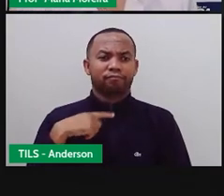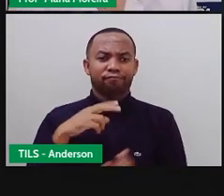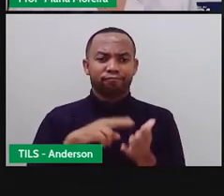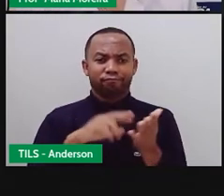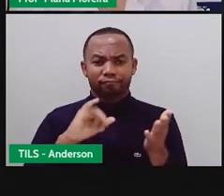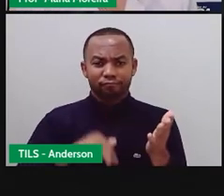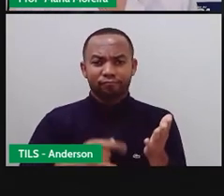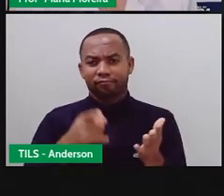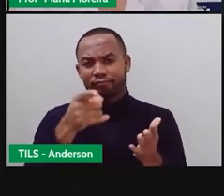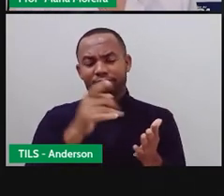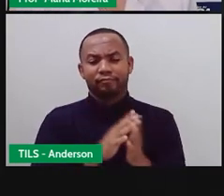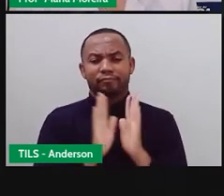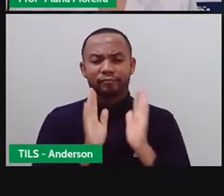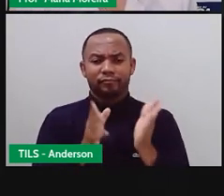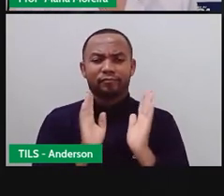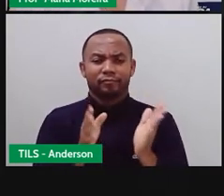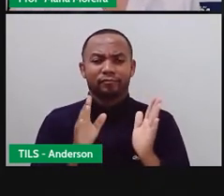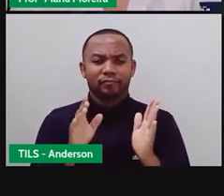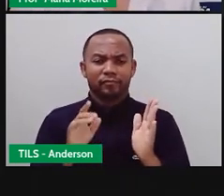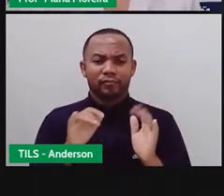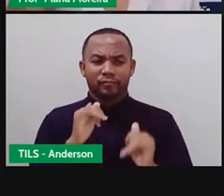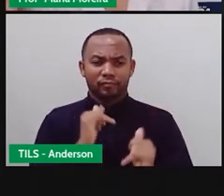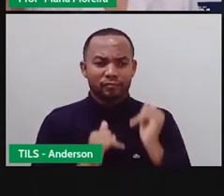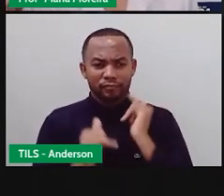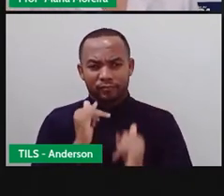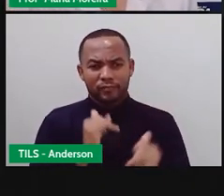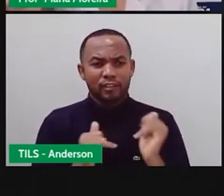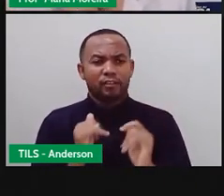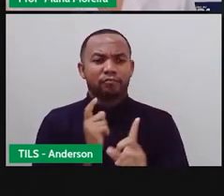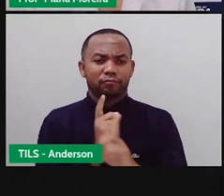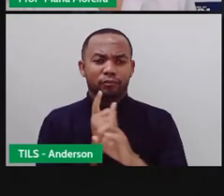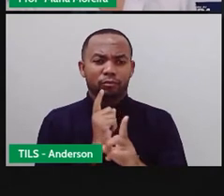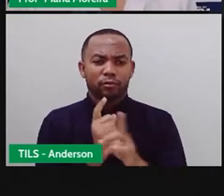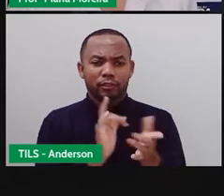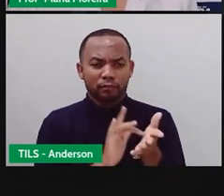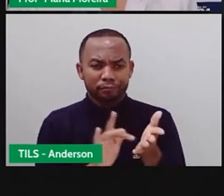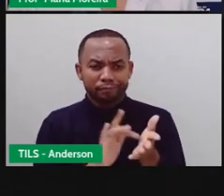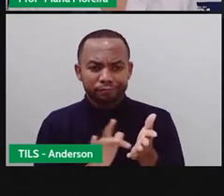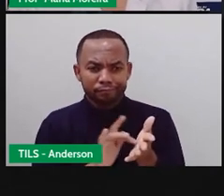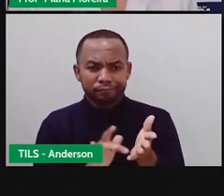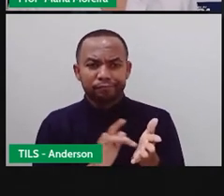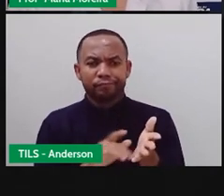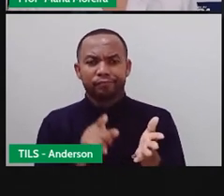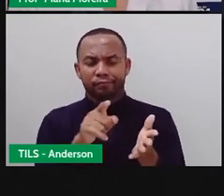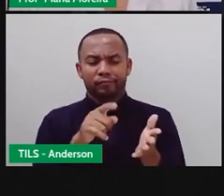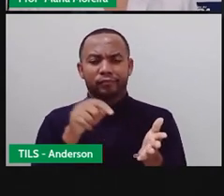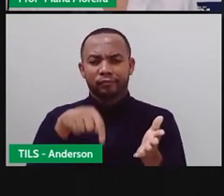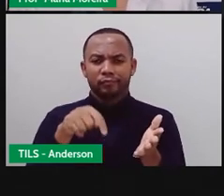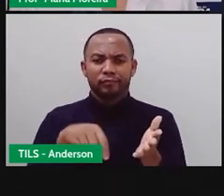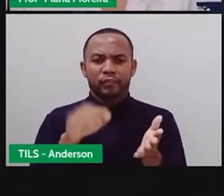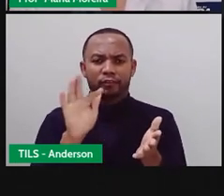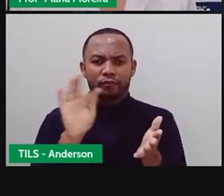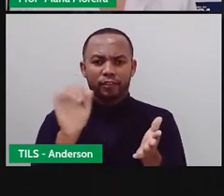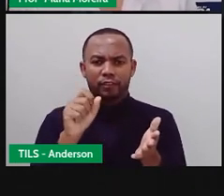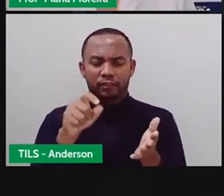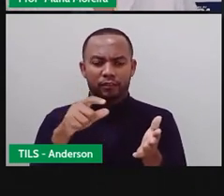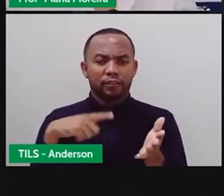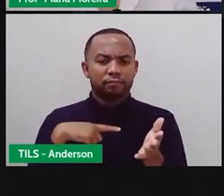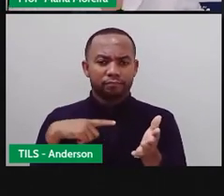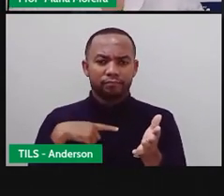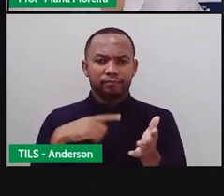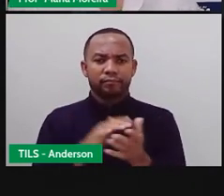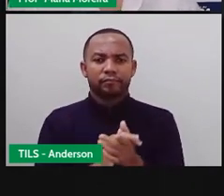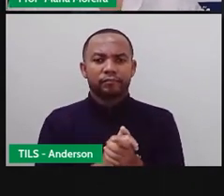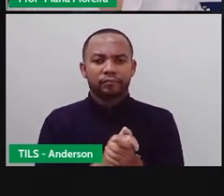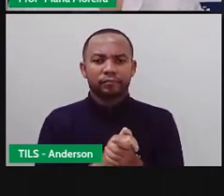também já tem a sua versão virtual. E aí também, não é? Um jornal da nossa cidade. Então, Feira tem ainda